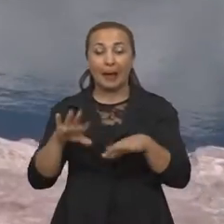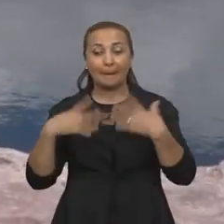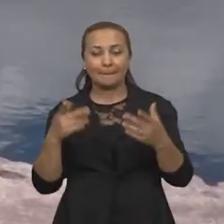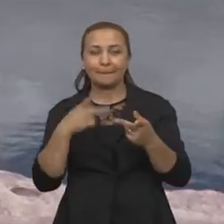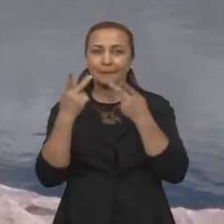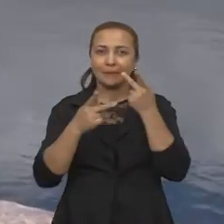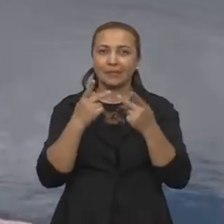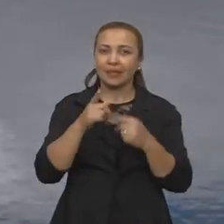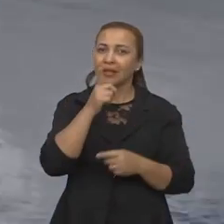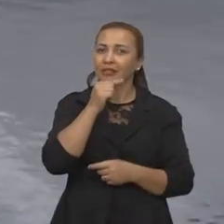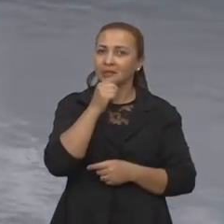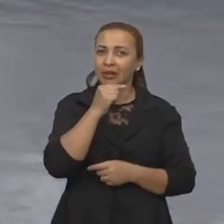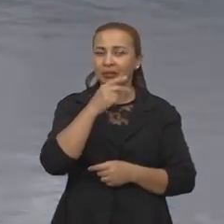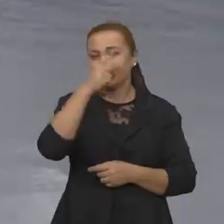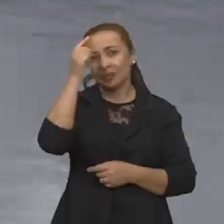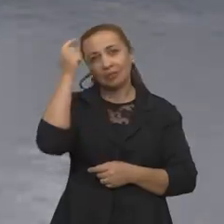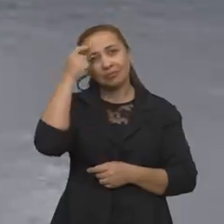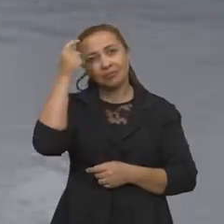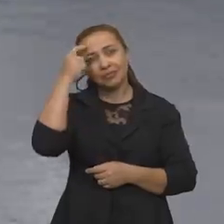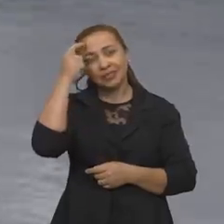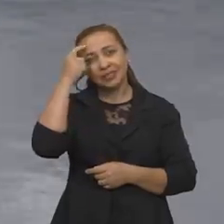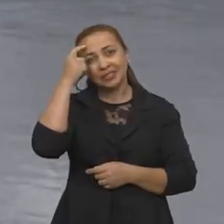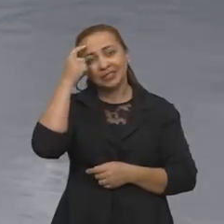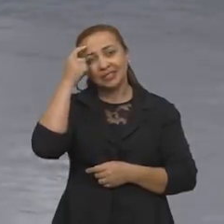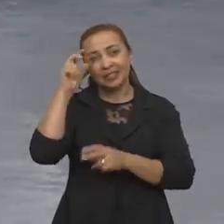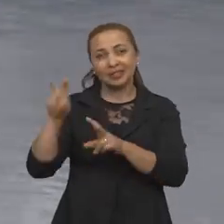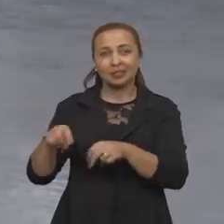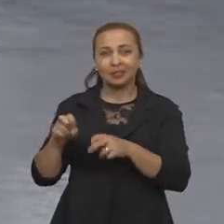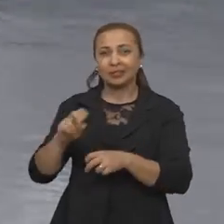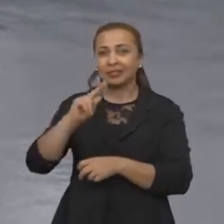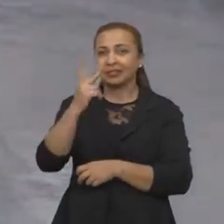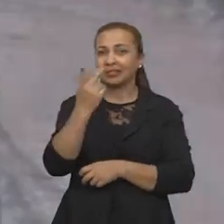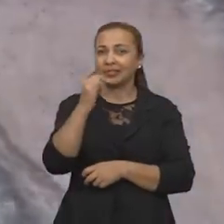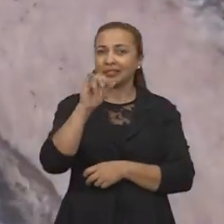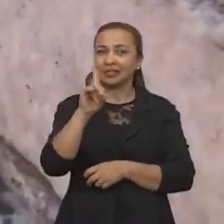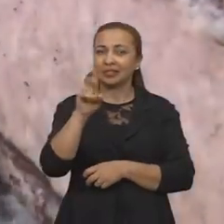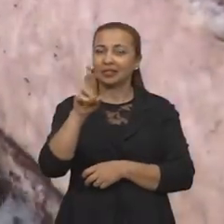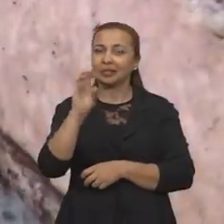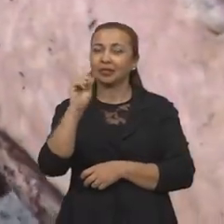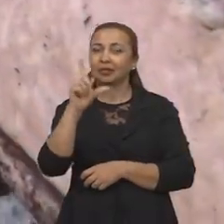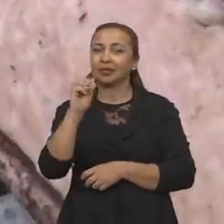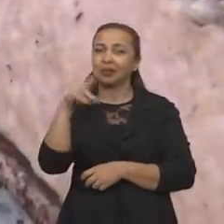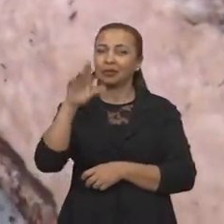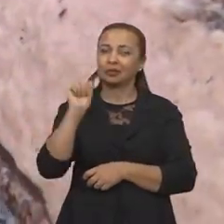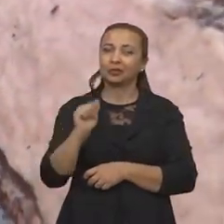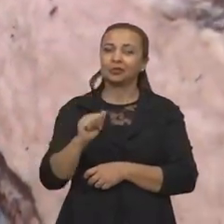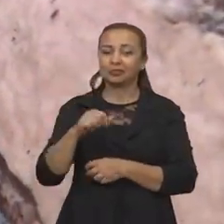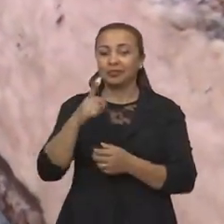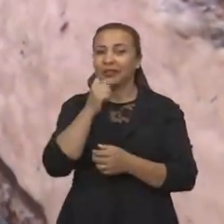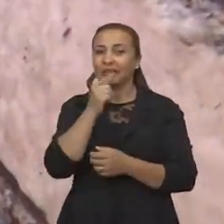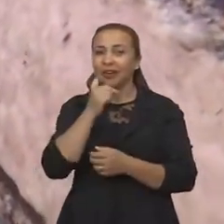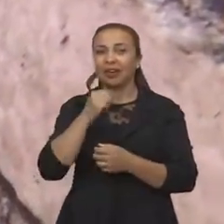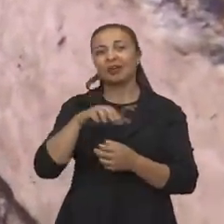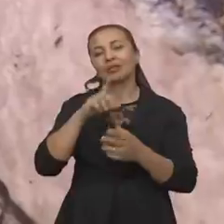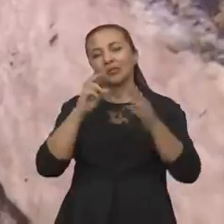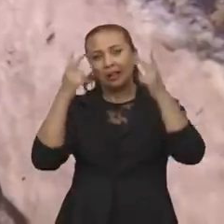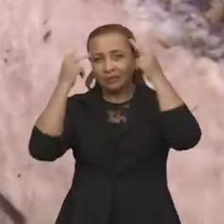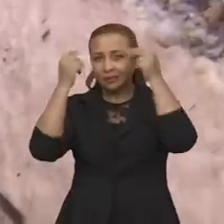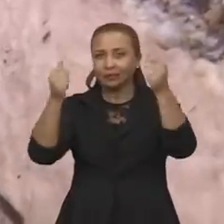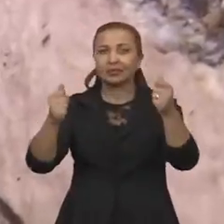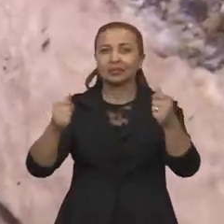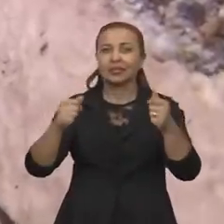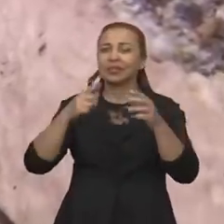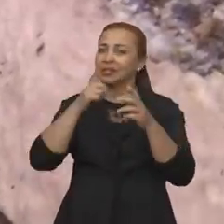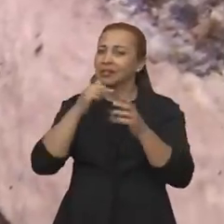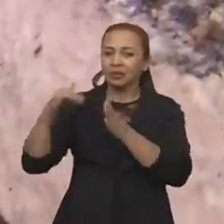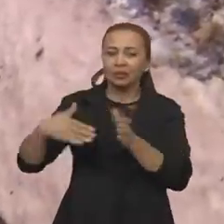Quando fala de água, a água a gente tem que pensar no ciclo hidrológico, que envolve a água sobre vários aspectos. Água que está na natureza, no rio,